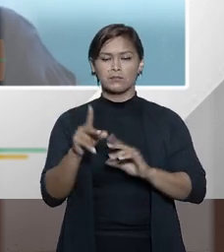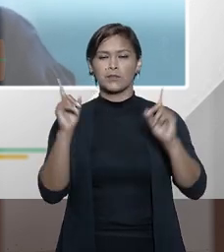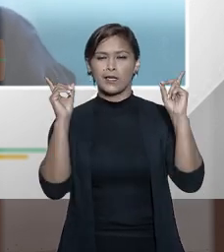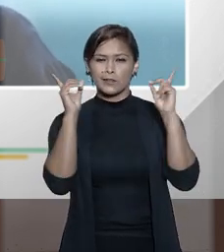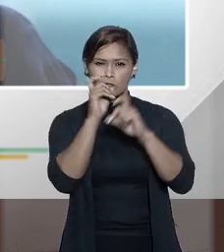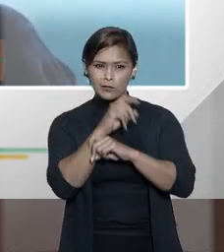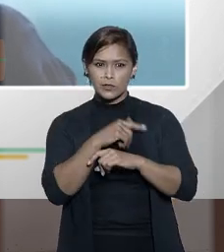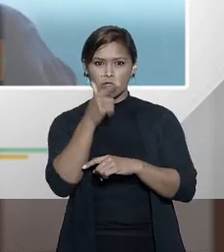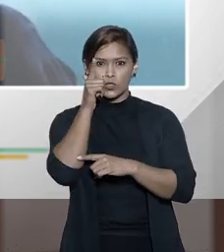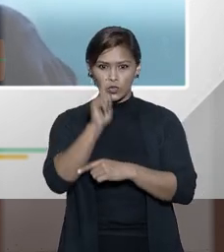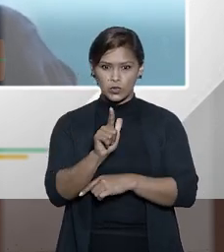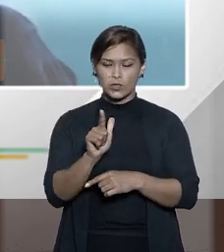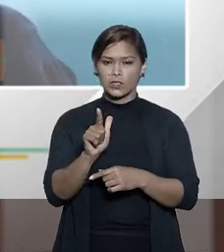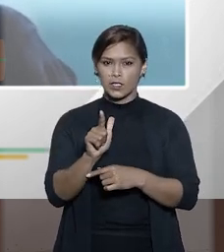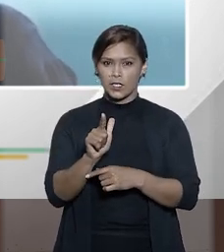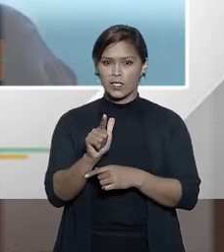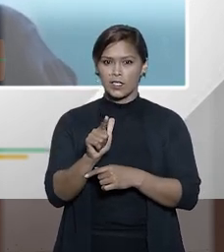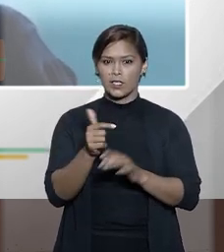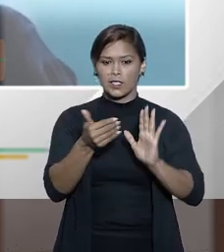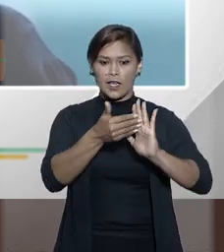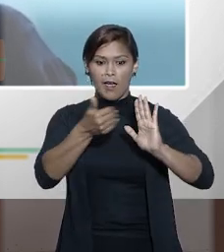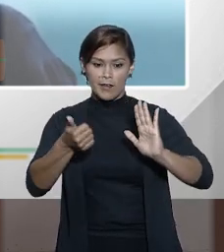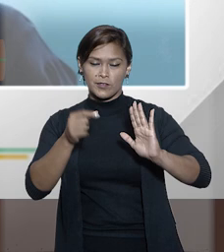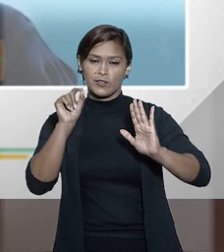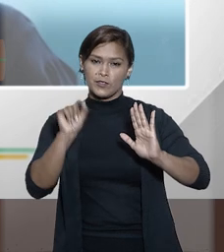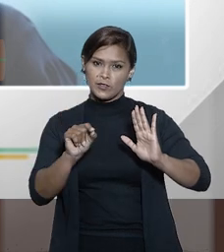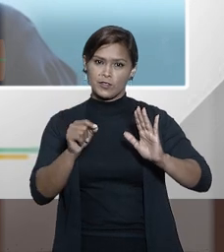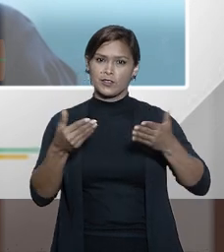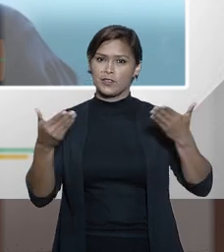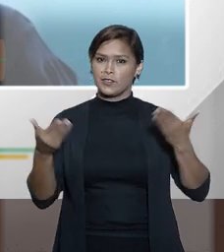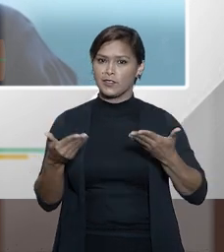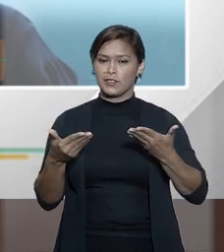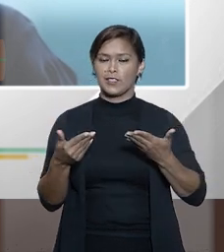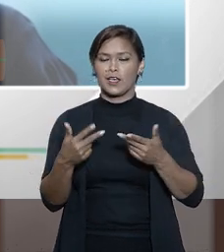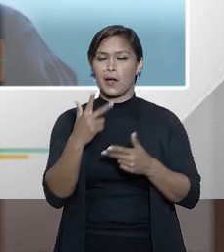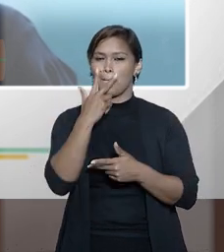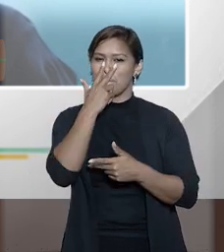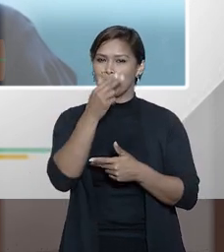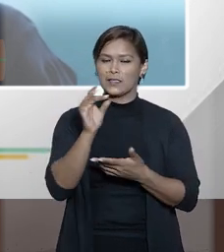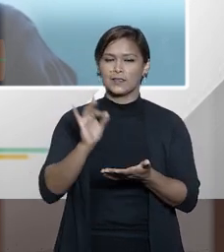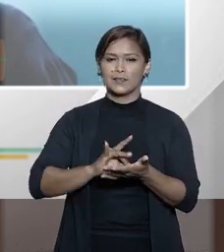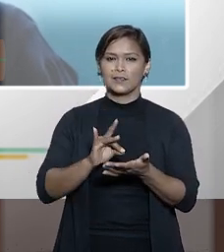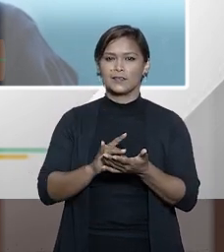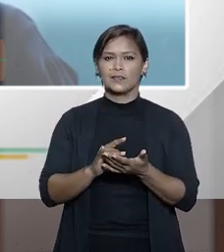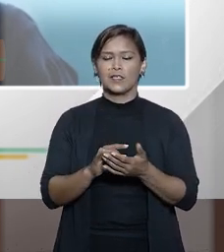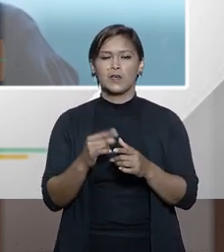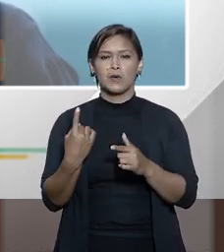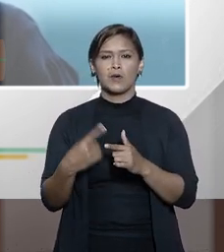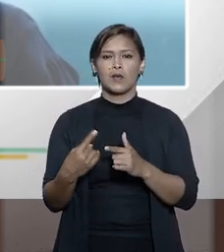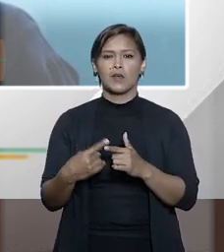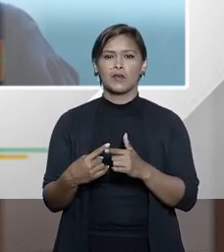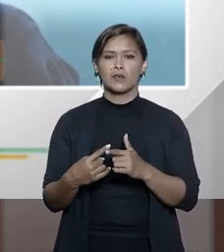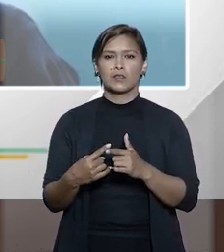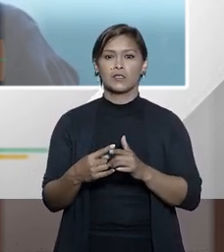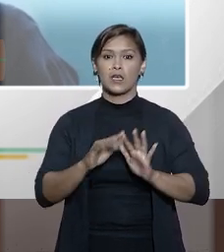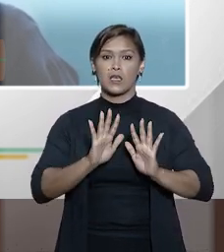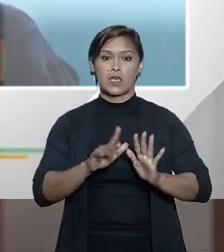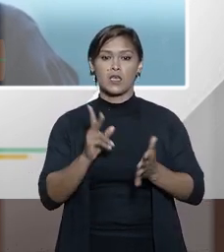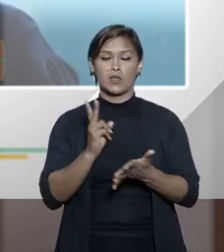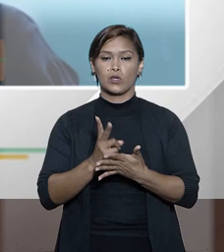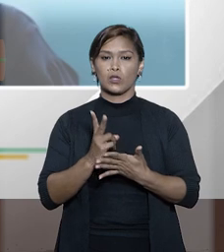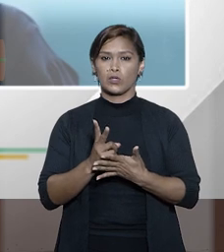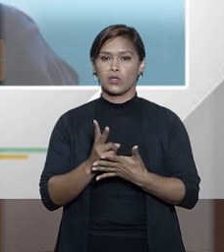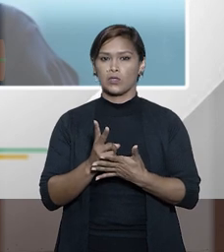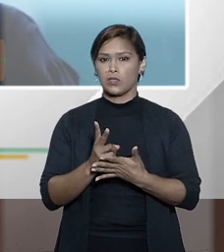mais difícil a gente conseguia que era a extradição e não não me parece que há realmente motivos para ser